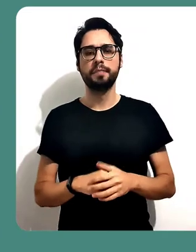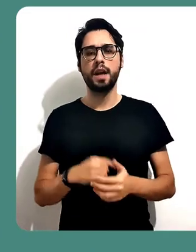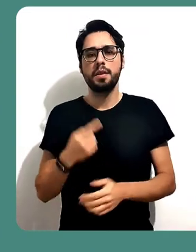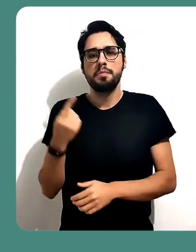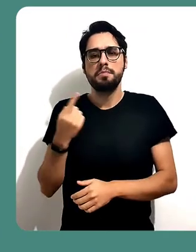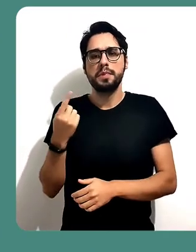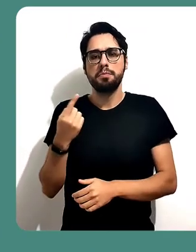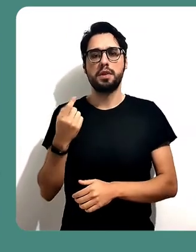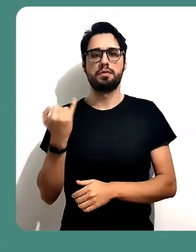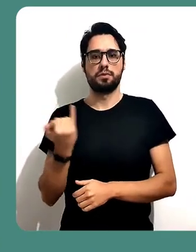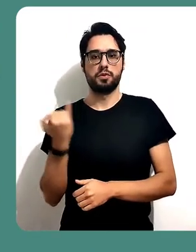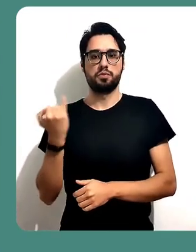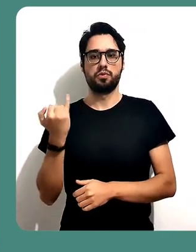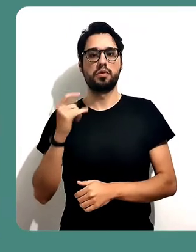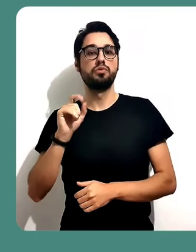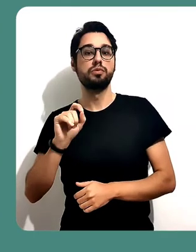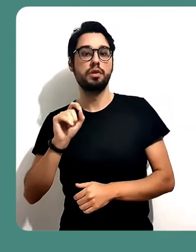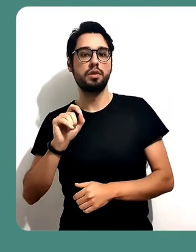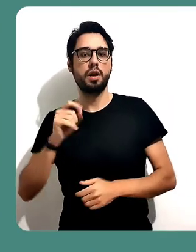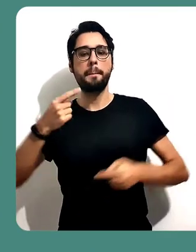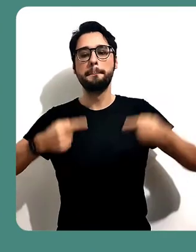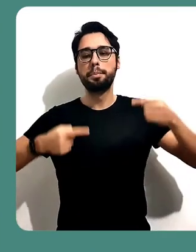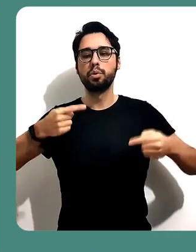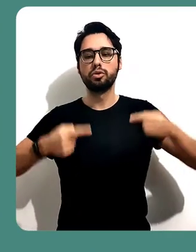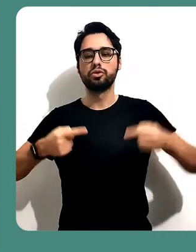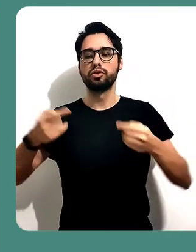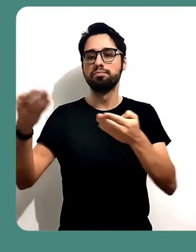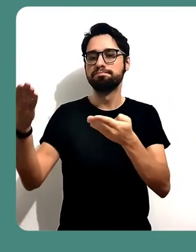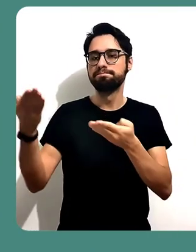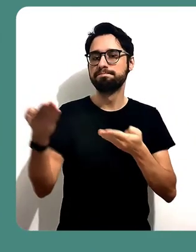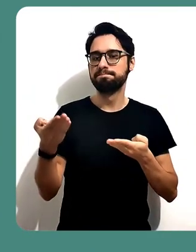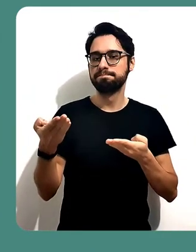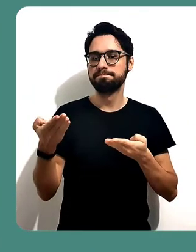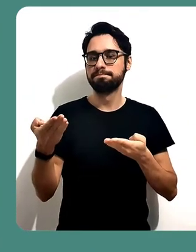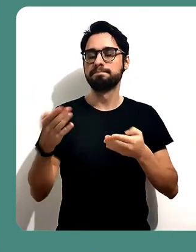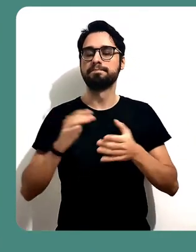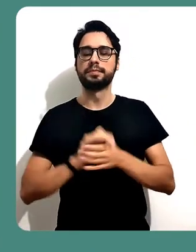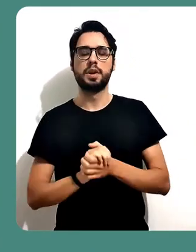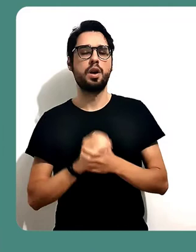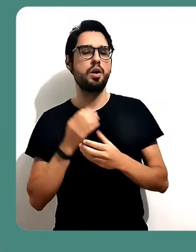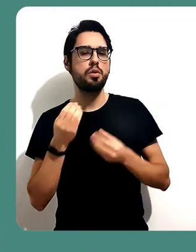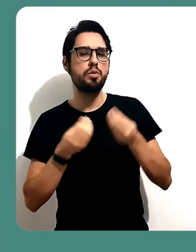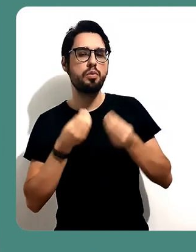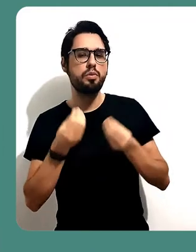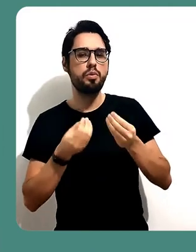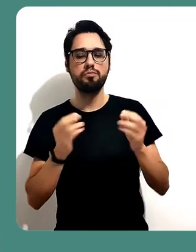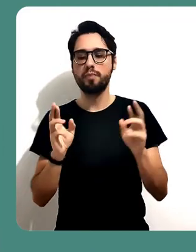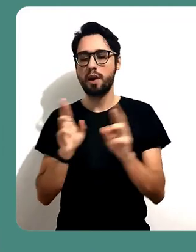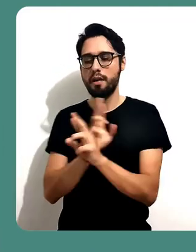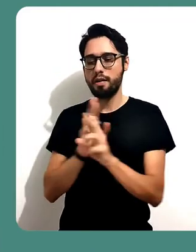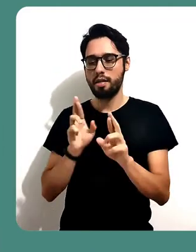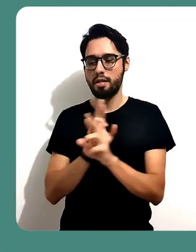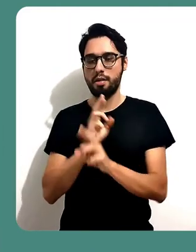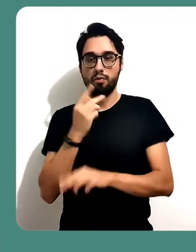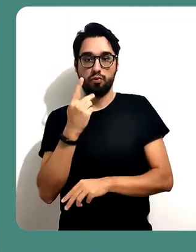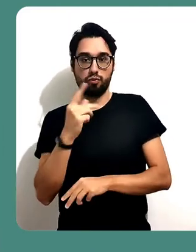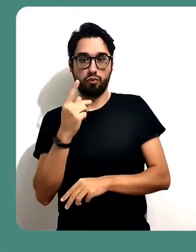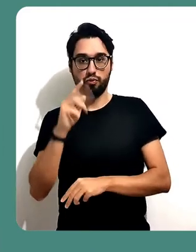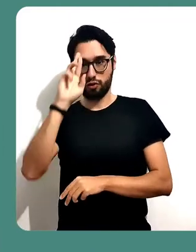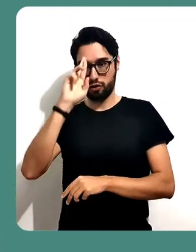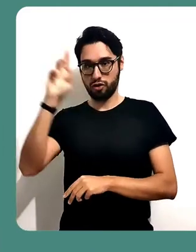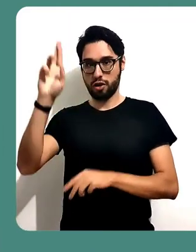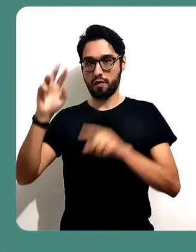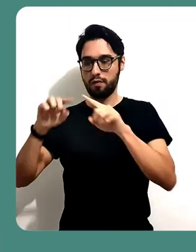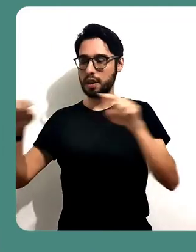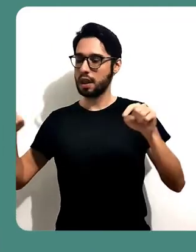configuração necessária é a política de convidados. A política de convidados ela trata de como